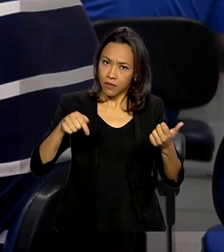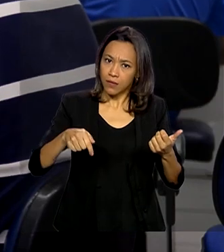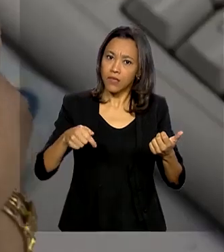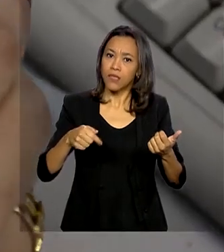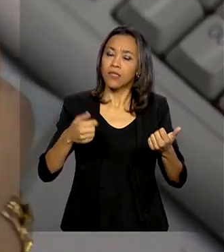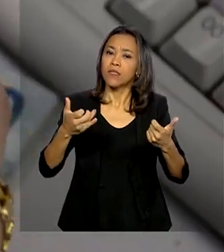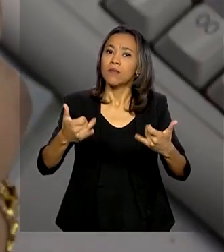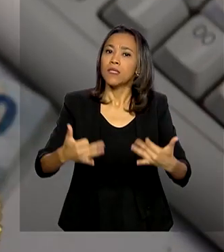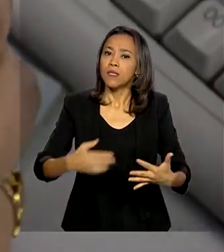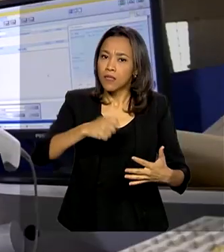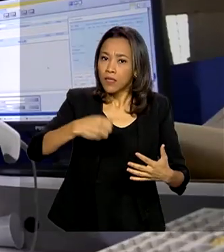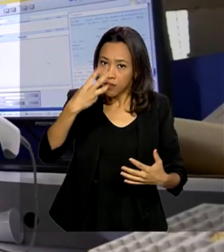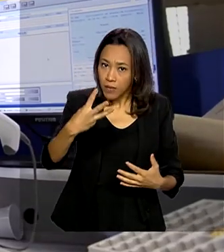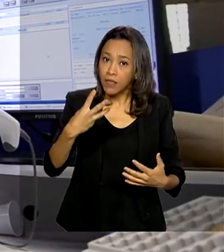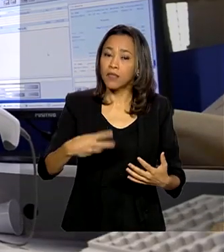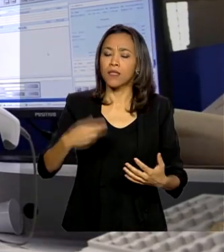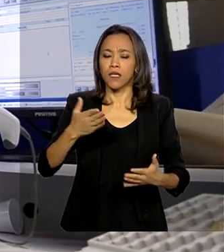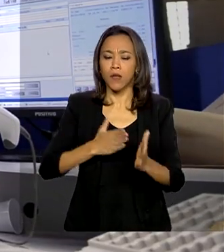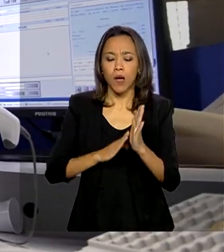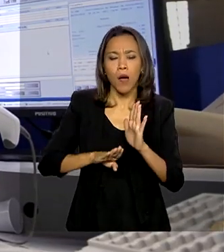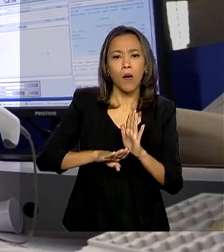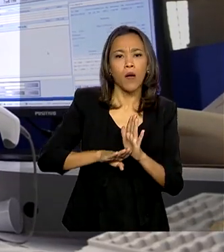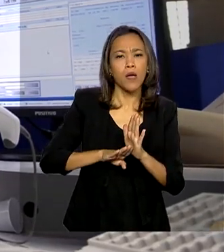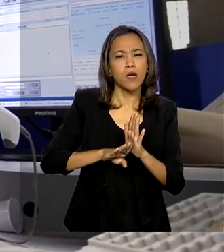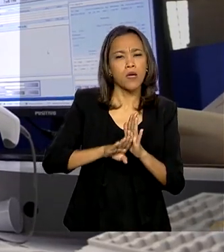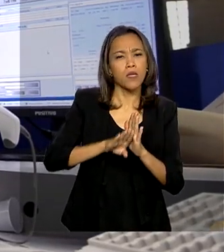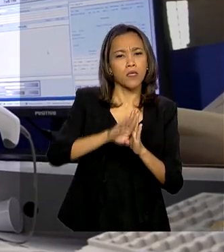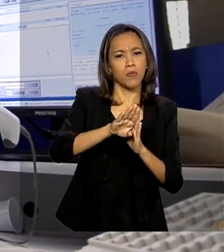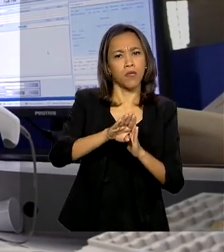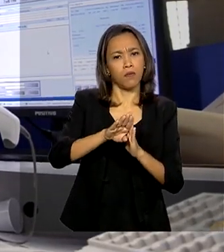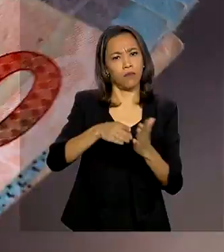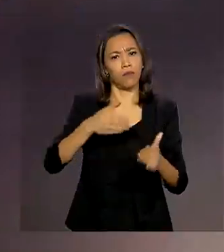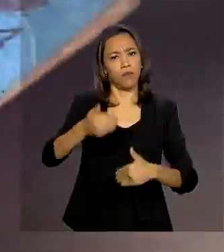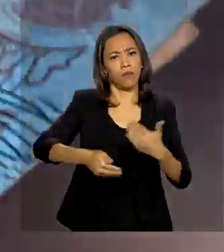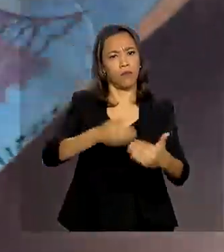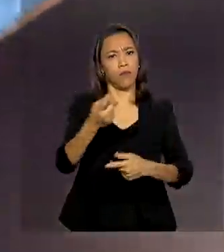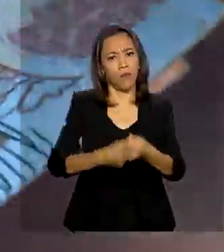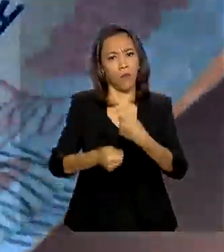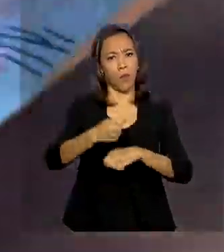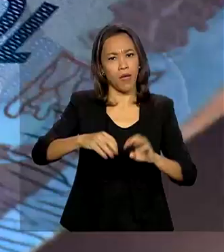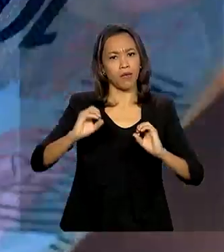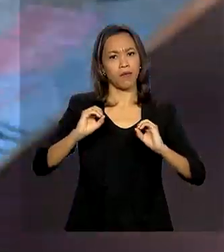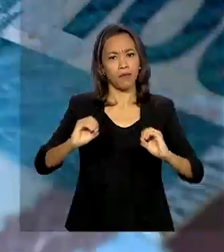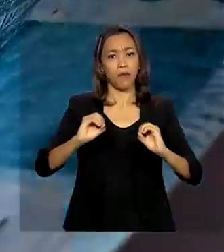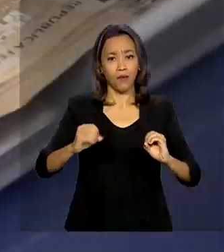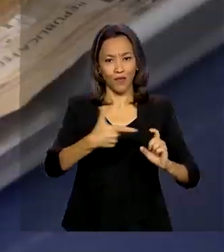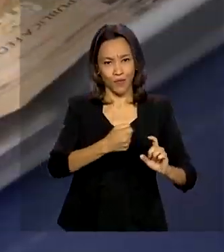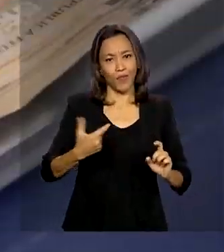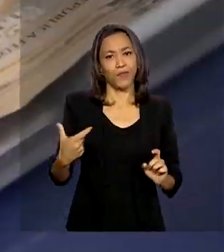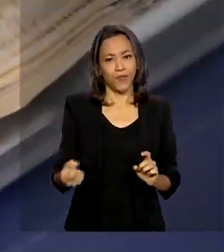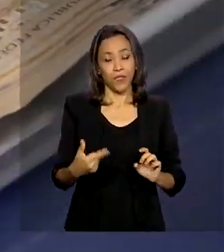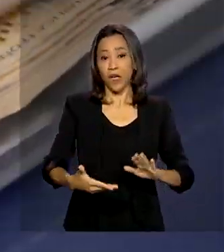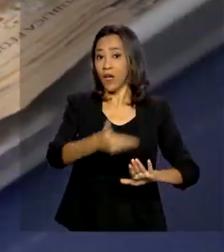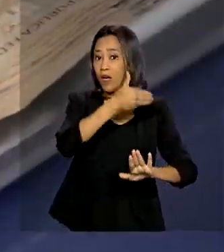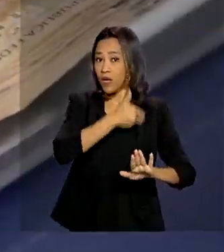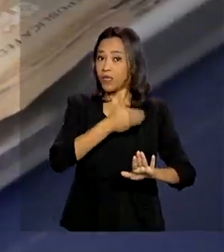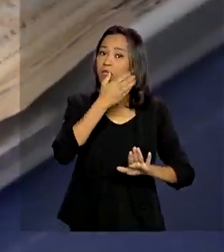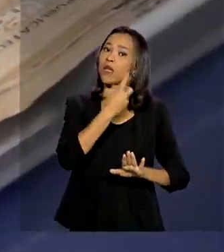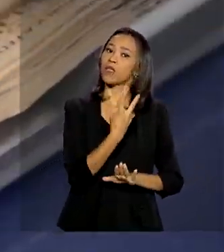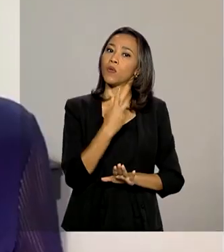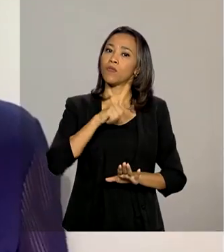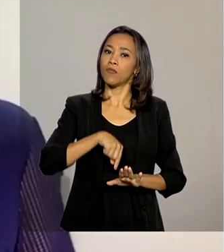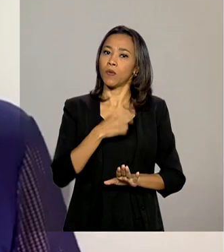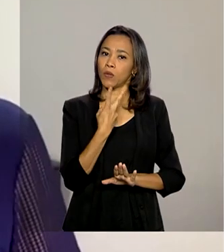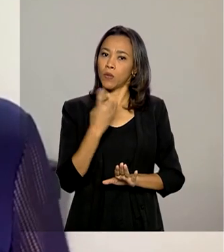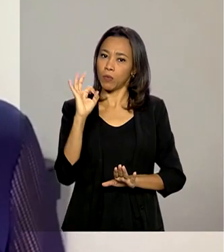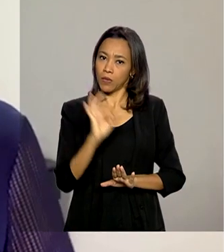de crescimento para a economia brasileira é de zero em 2020. A estimativa anterior era de 2,2%.